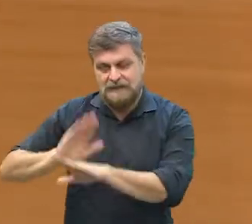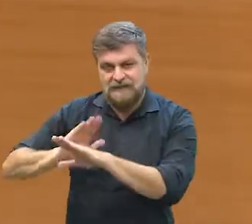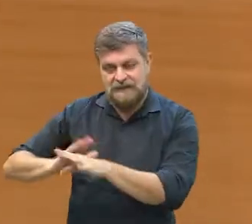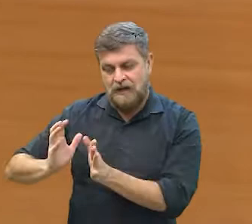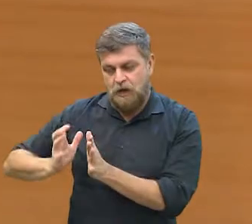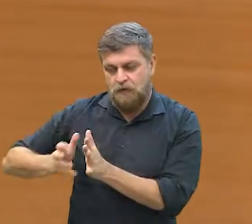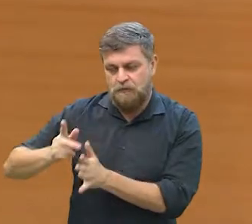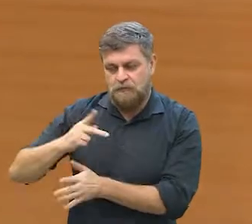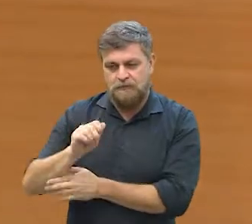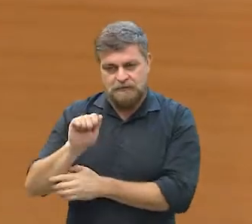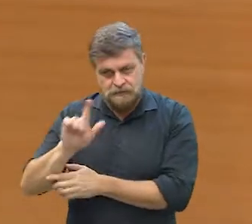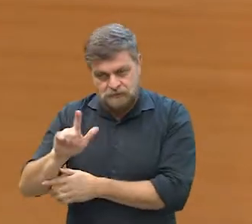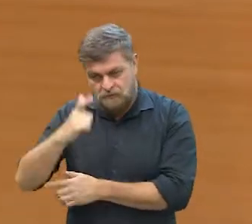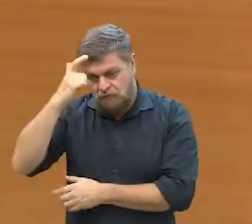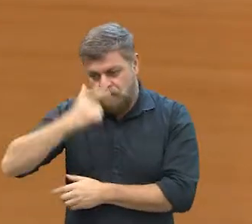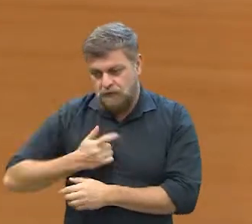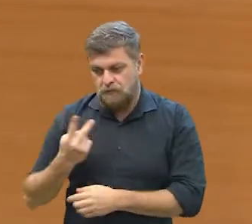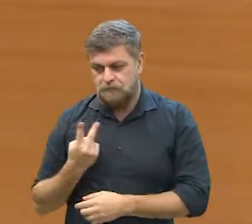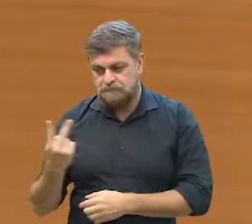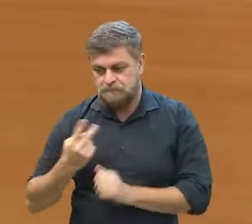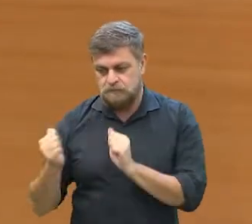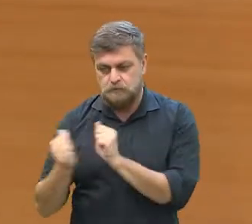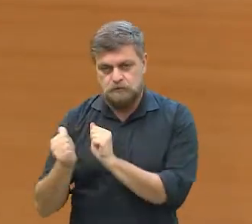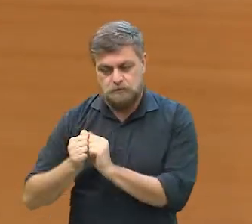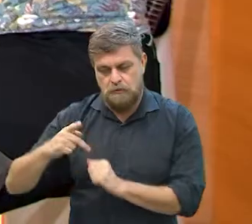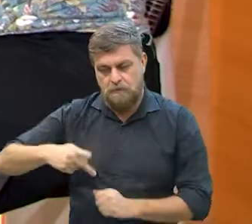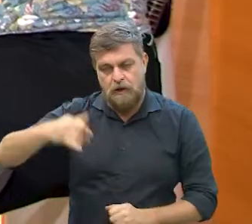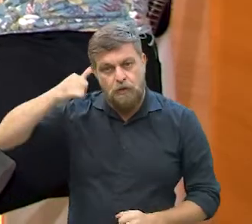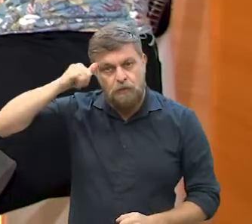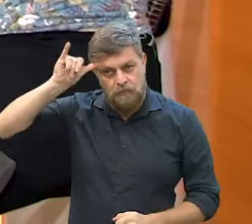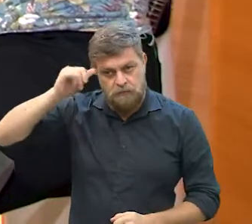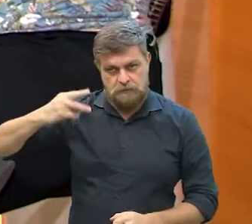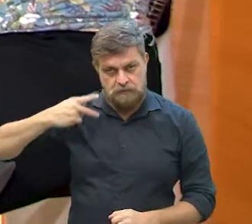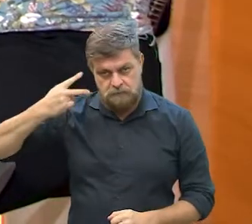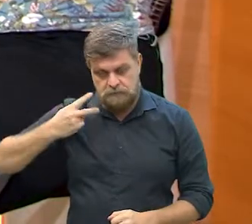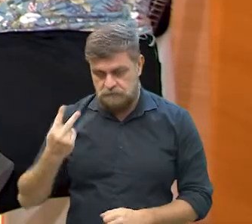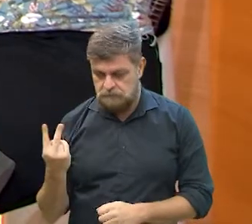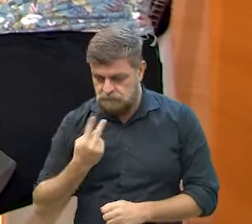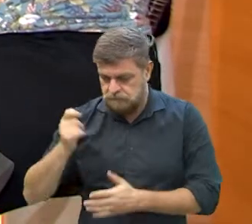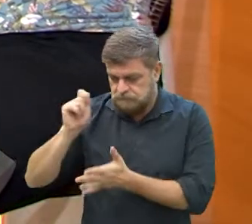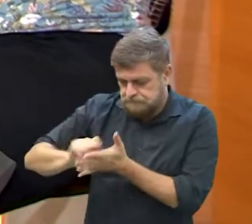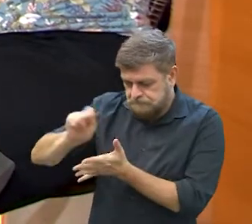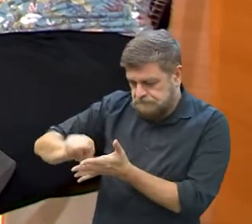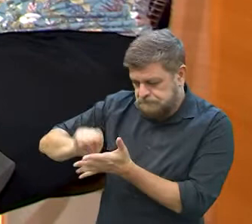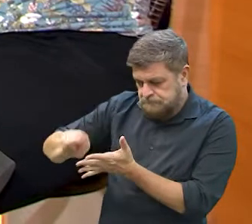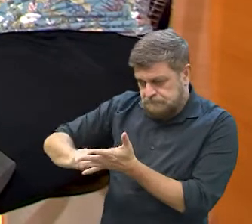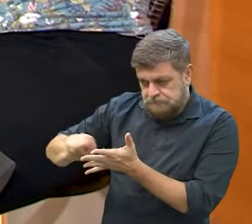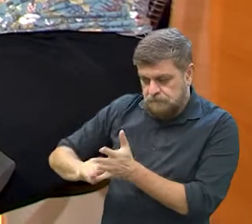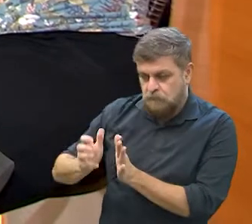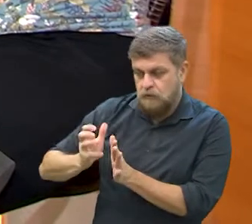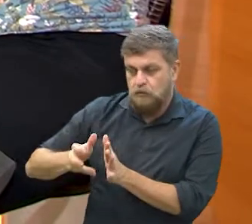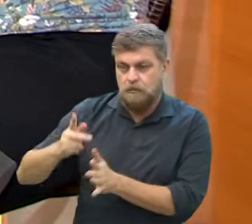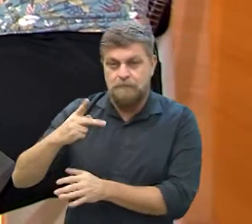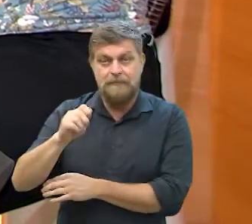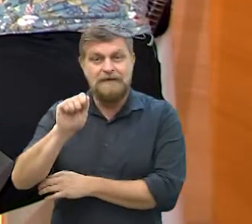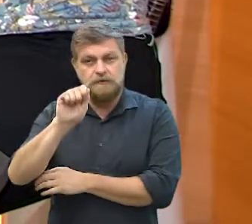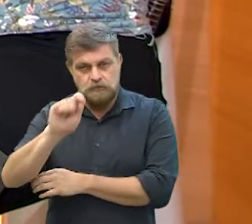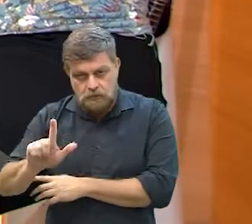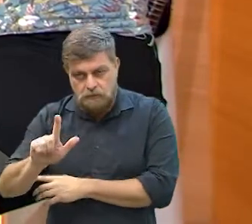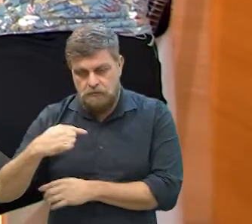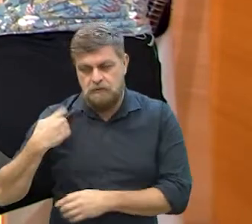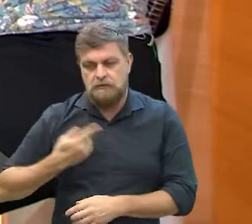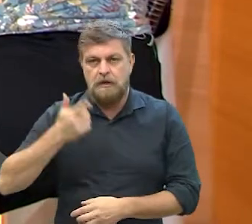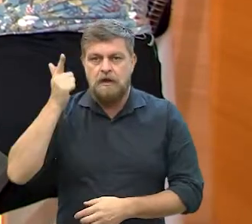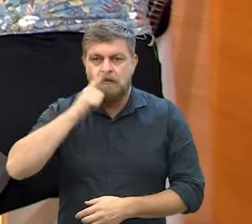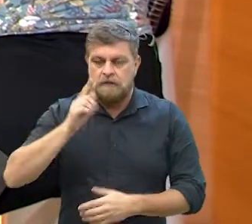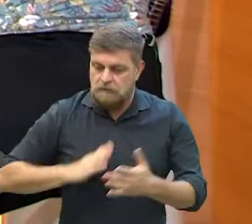são projetos da bancada do pessoal, então eu assino em conjunto com o vereador Paulo Búfalo, né, que também é vereador pelo